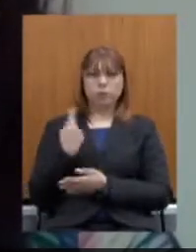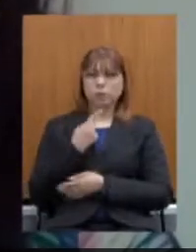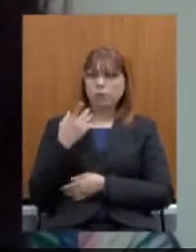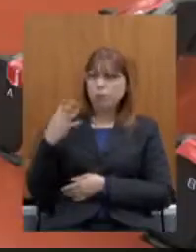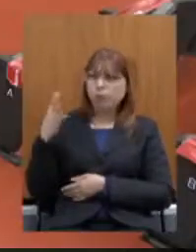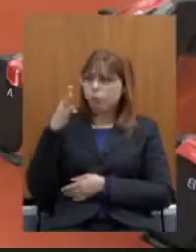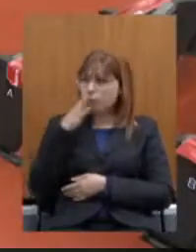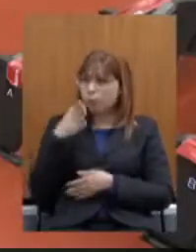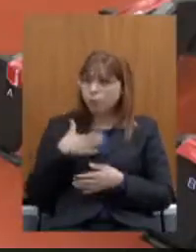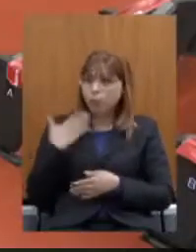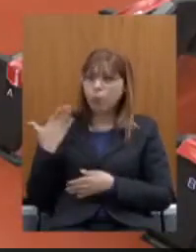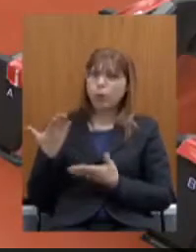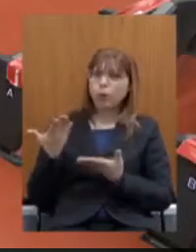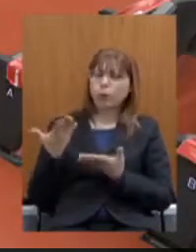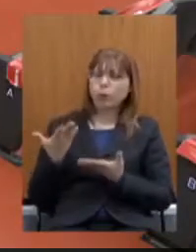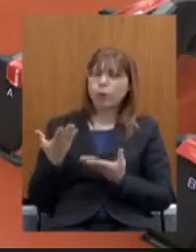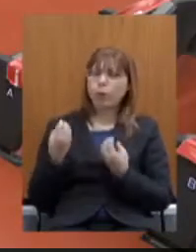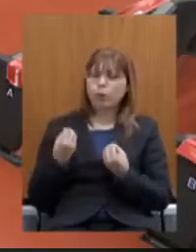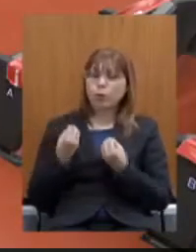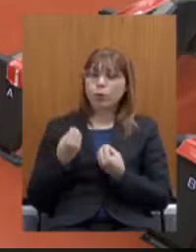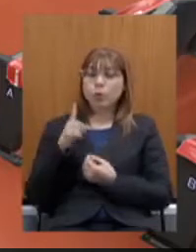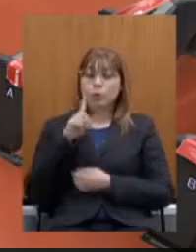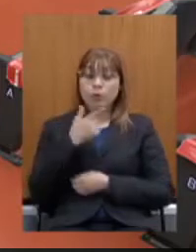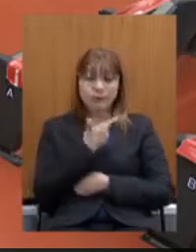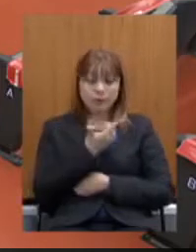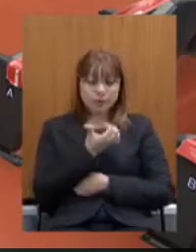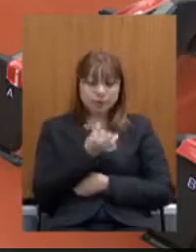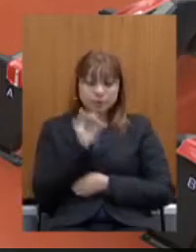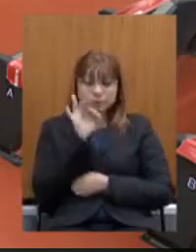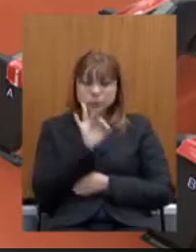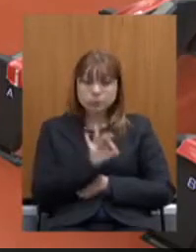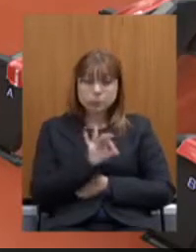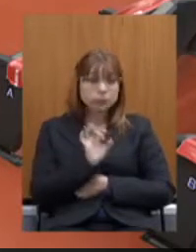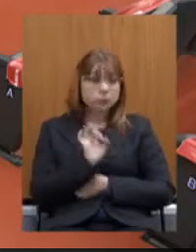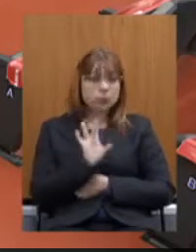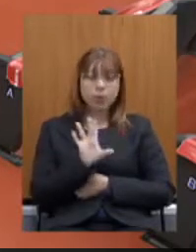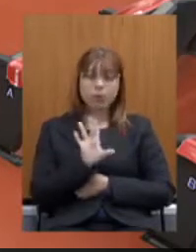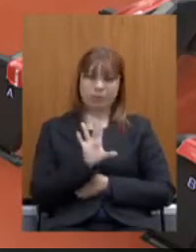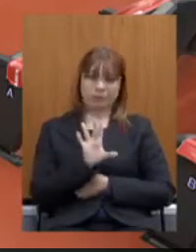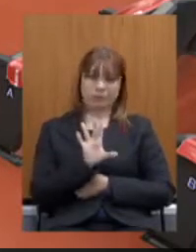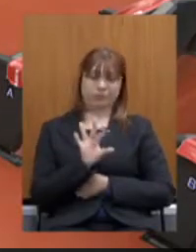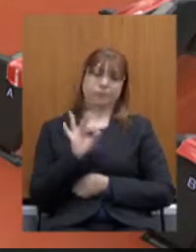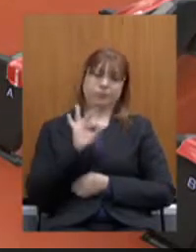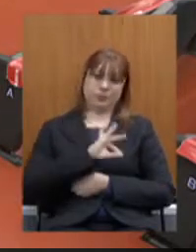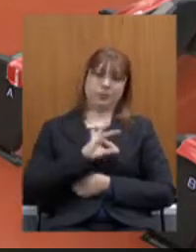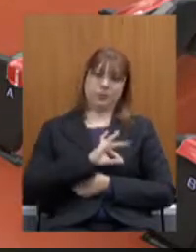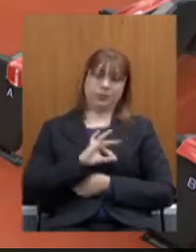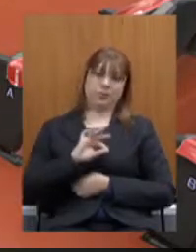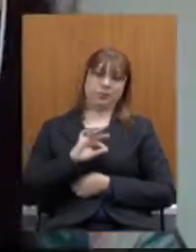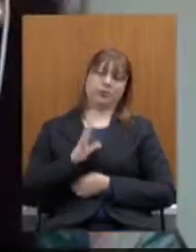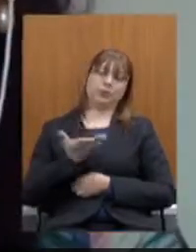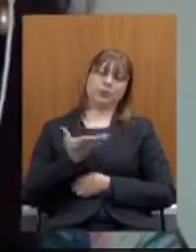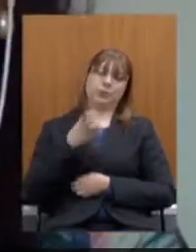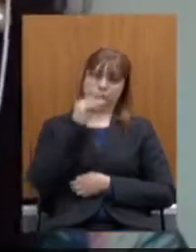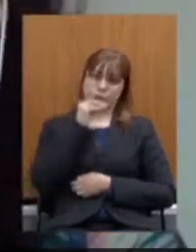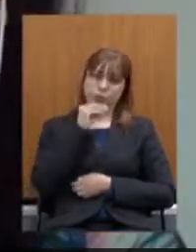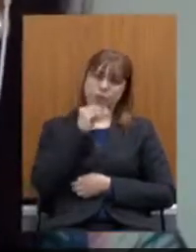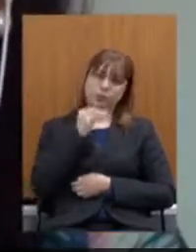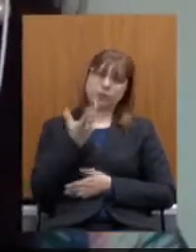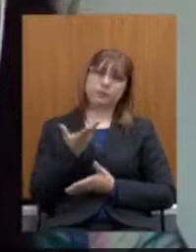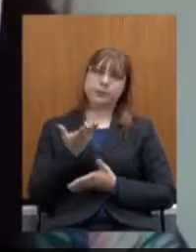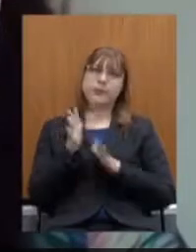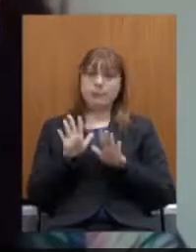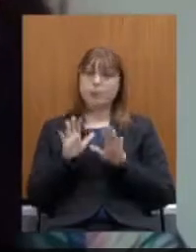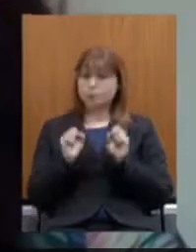ficaria reduzida a 26% da remuneração do servidor. Mas, como eu disse, pode